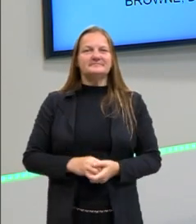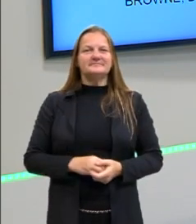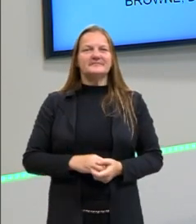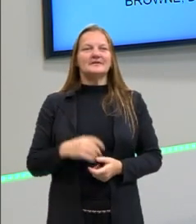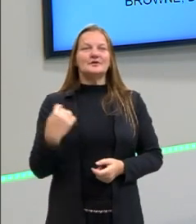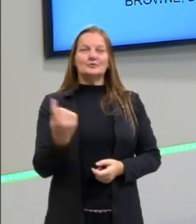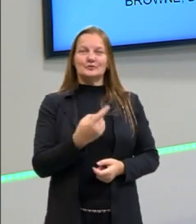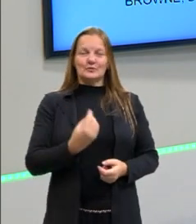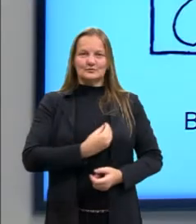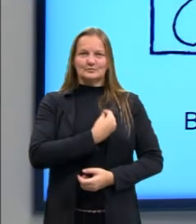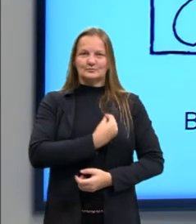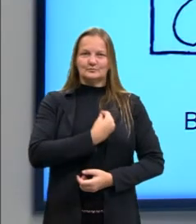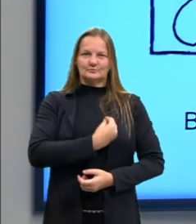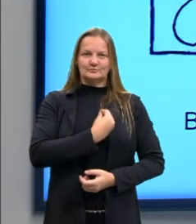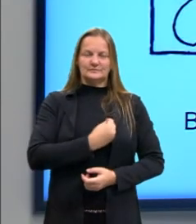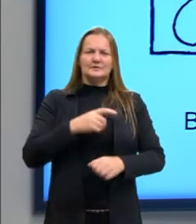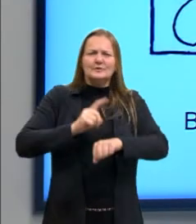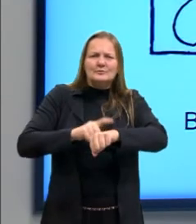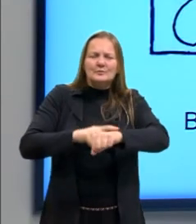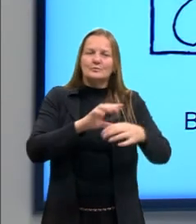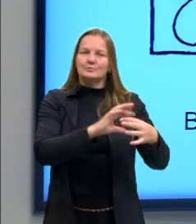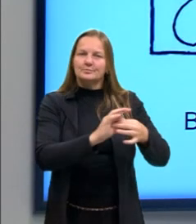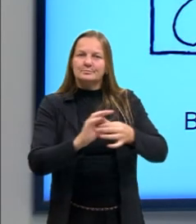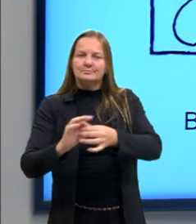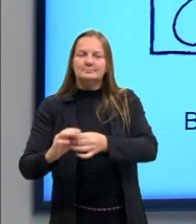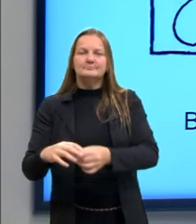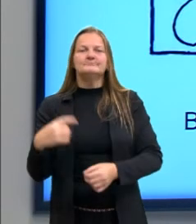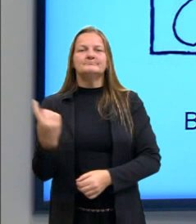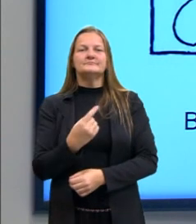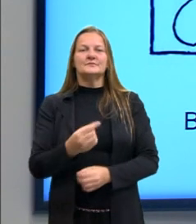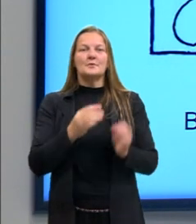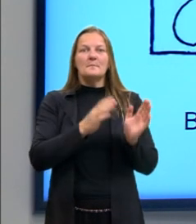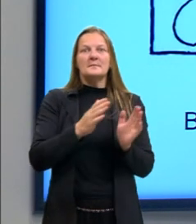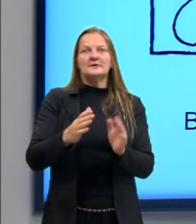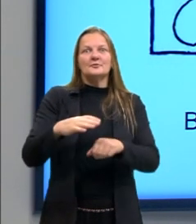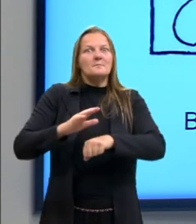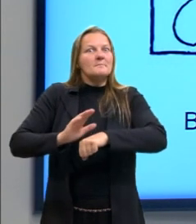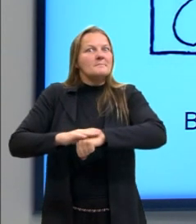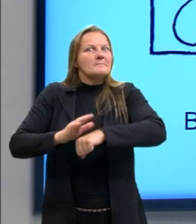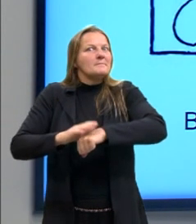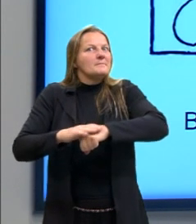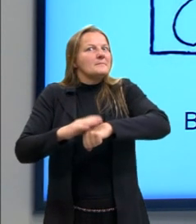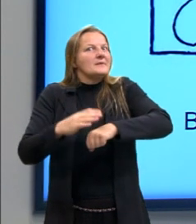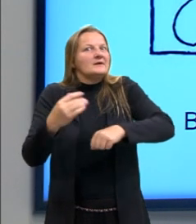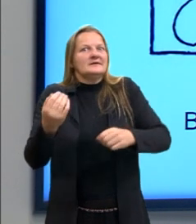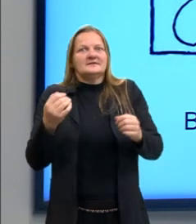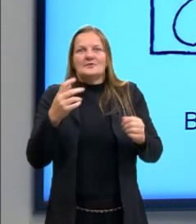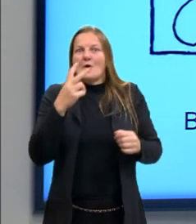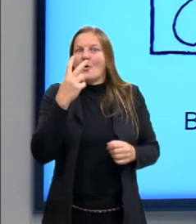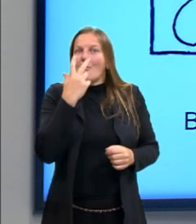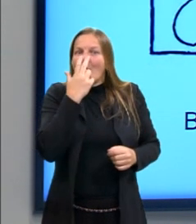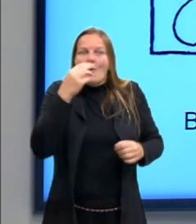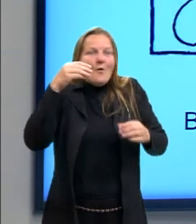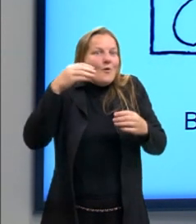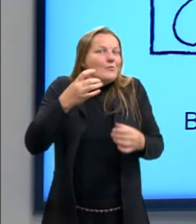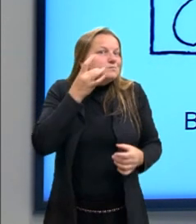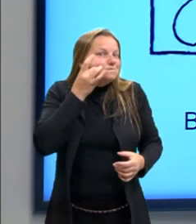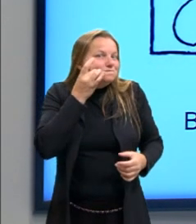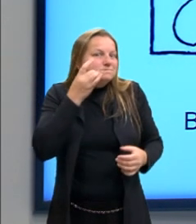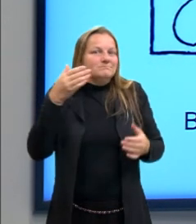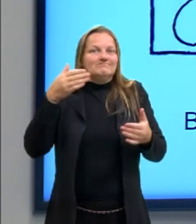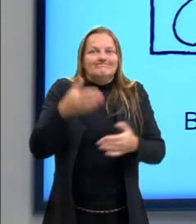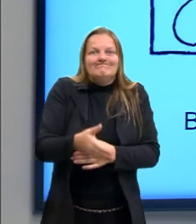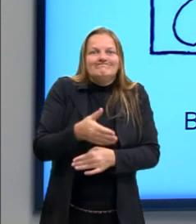quando a gente vive um momento, para a gente esse período é, na verdade, o presente, quando a gente olha para o